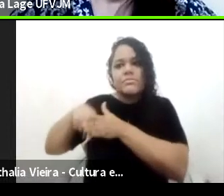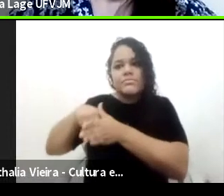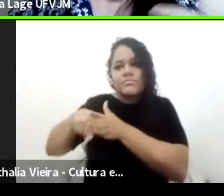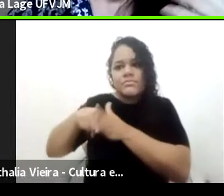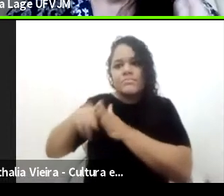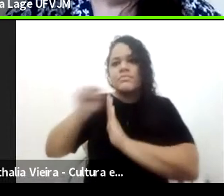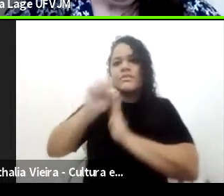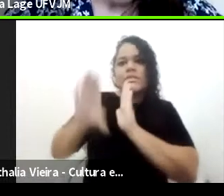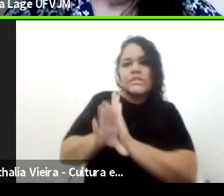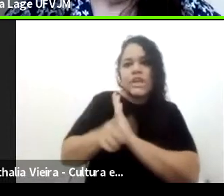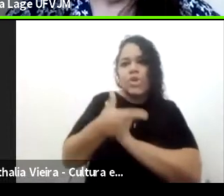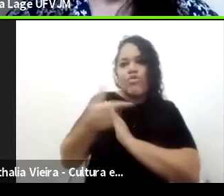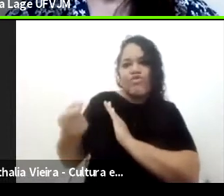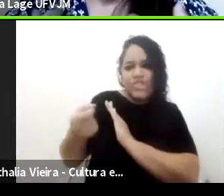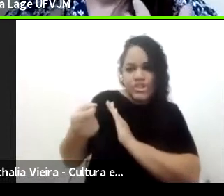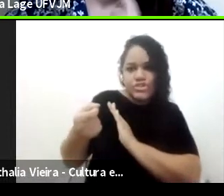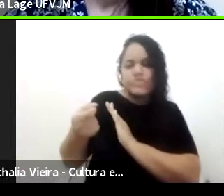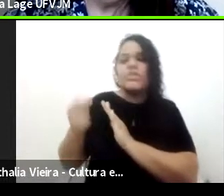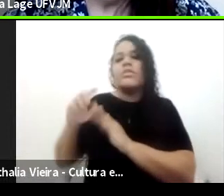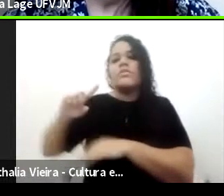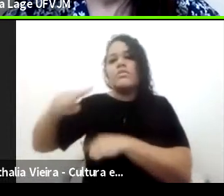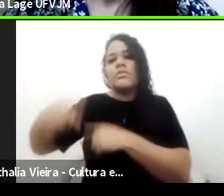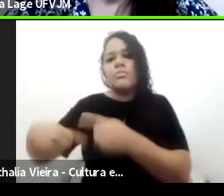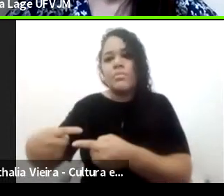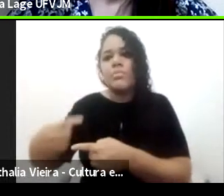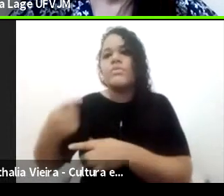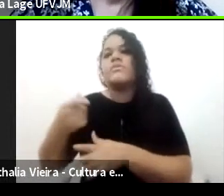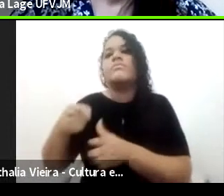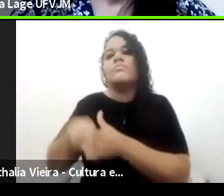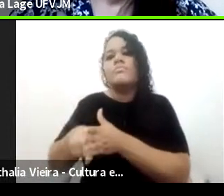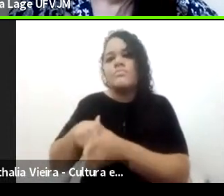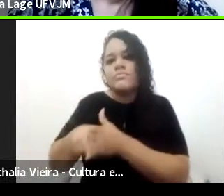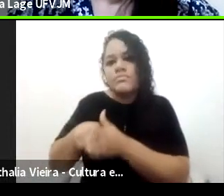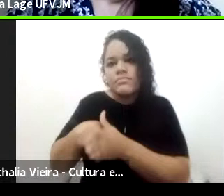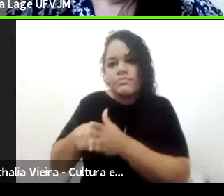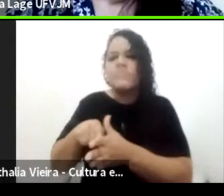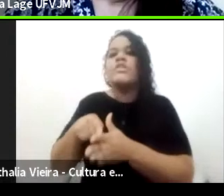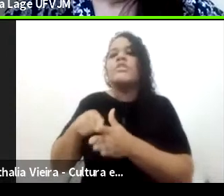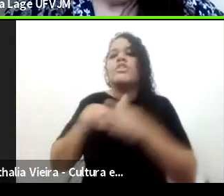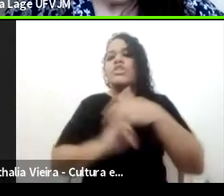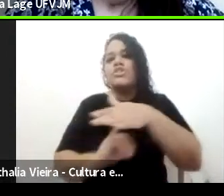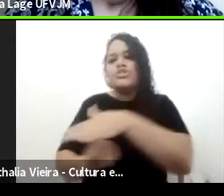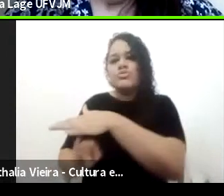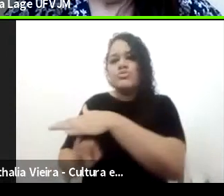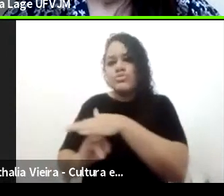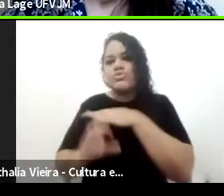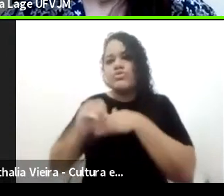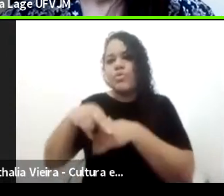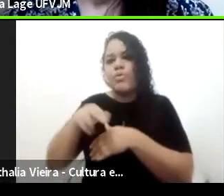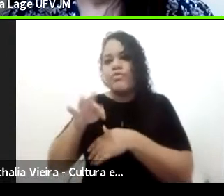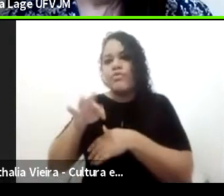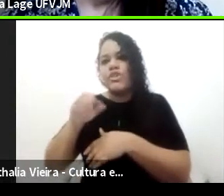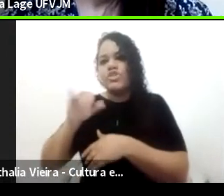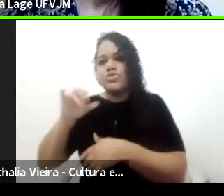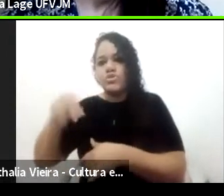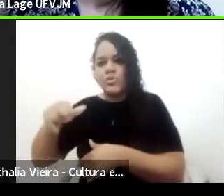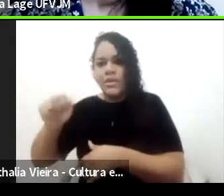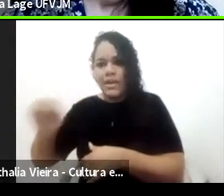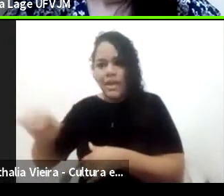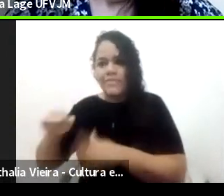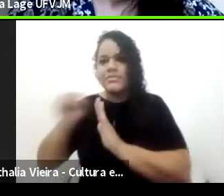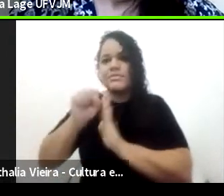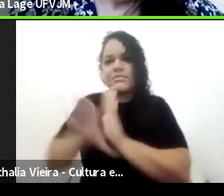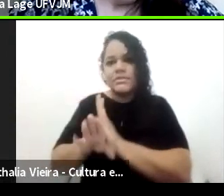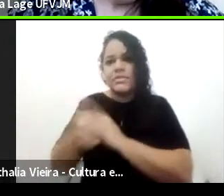XX. No doutorado, fui para as instituições confessionais no século XIX e atualmente,